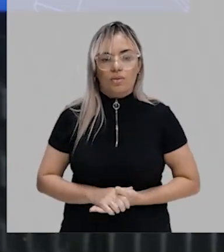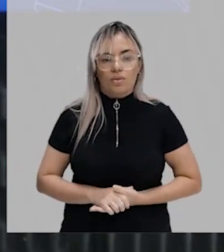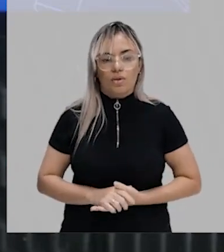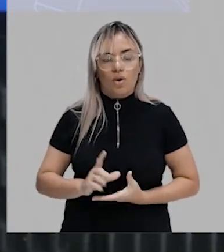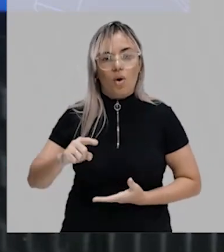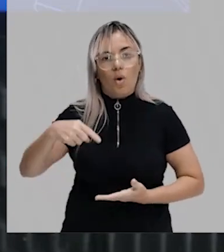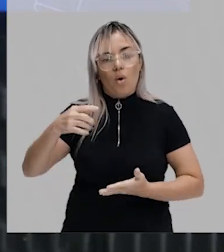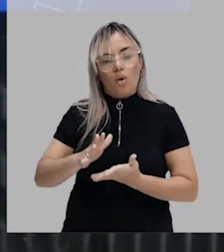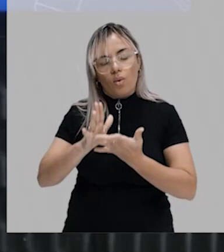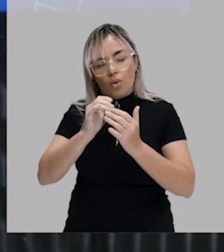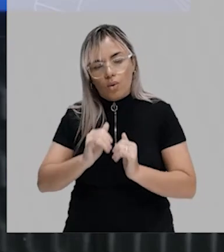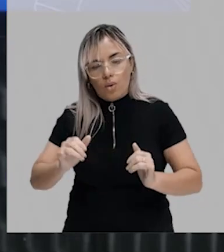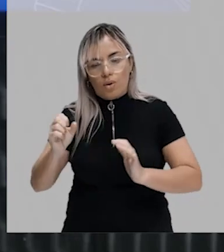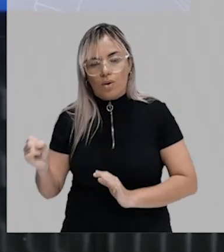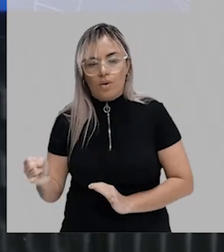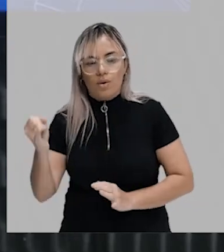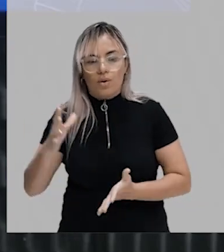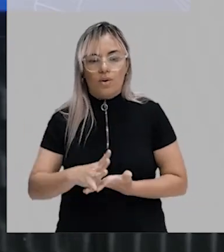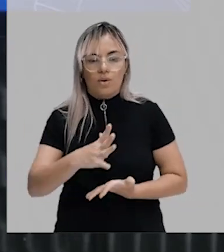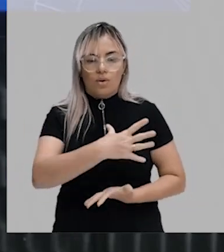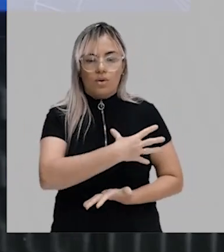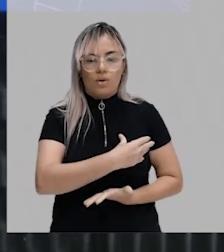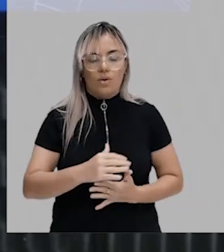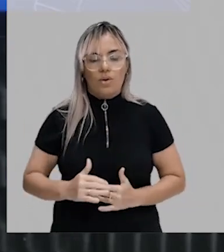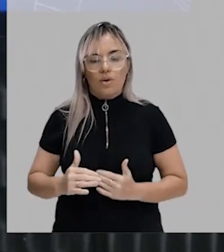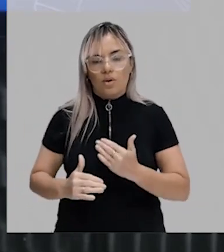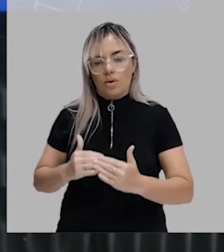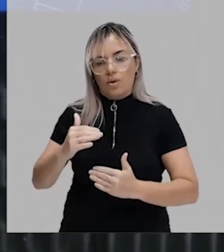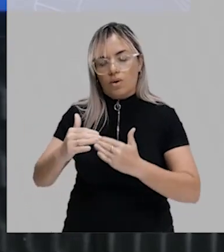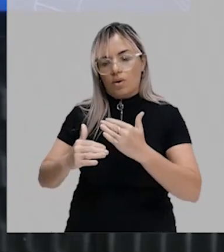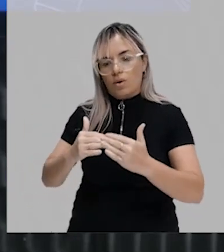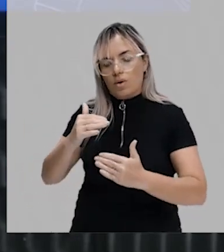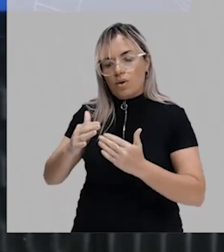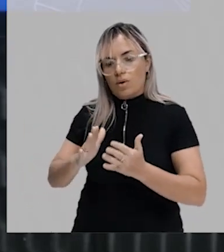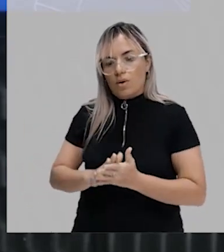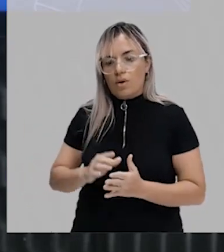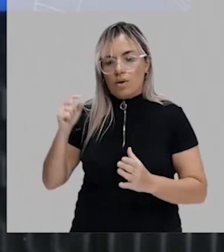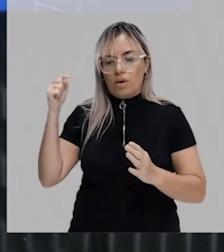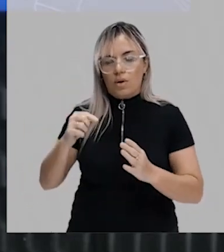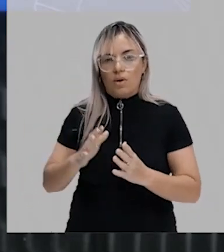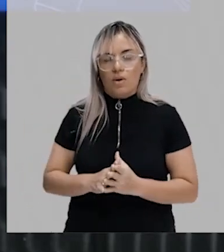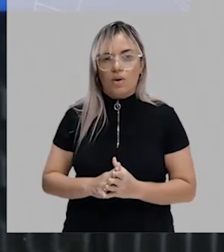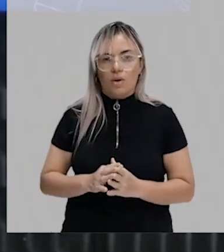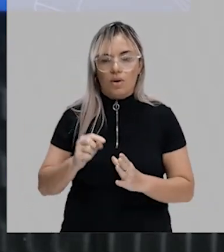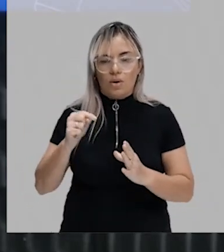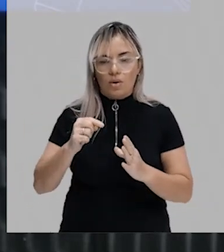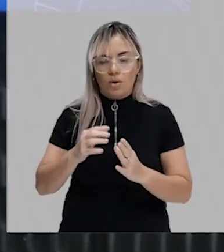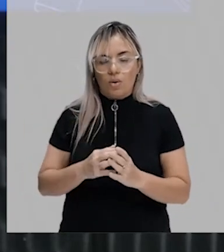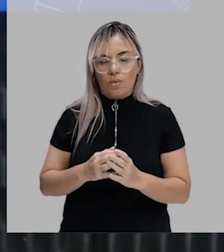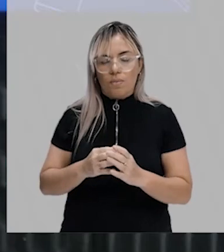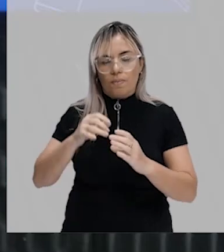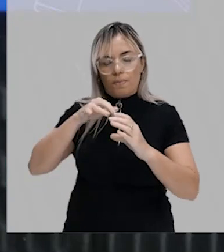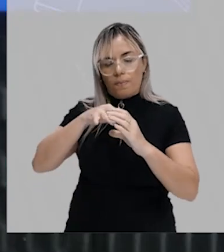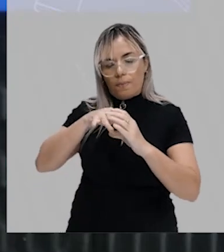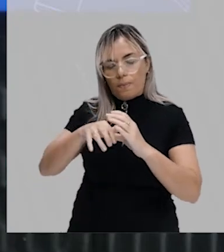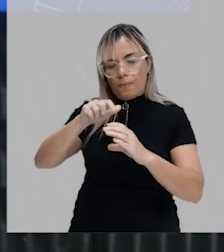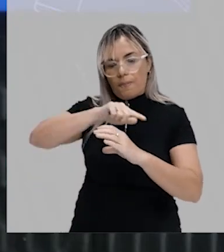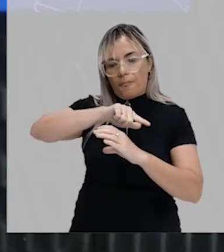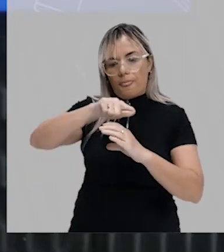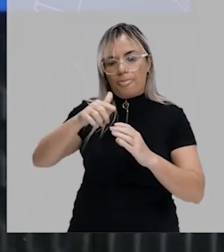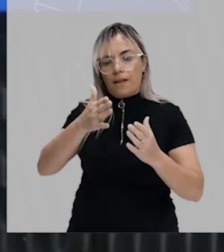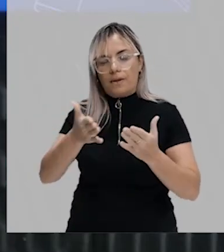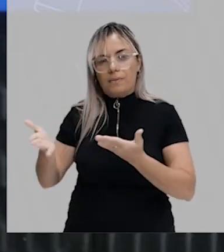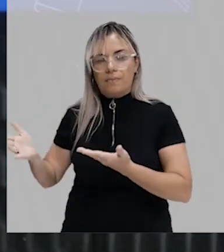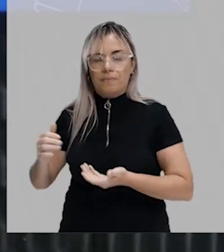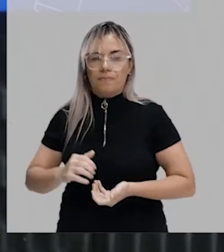importante, pessoal, nos mamíferos, ao longo do desenvolvimento, o celoma, ele vai se dividir em três compartimentos. O que é o celoma?